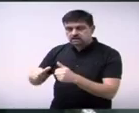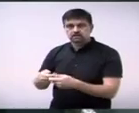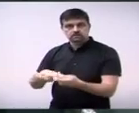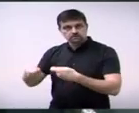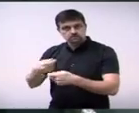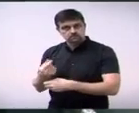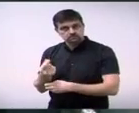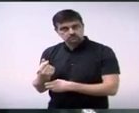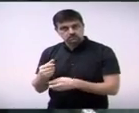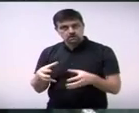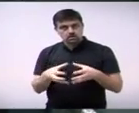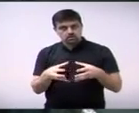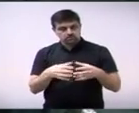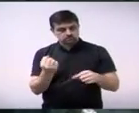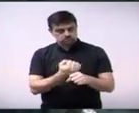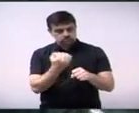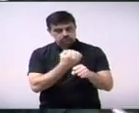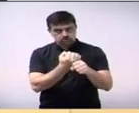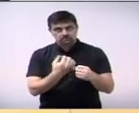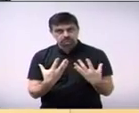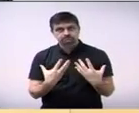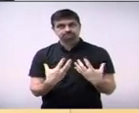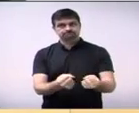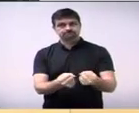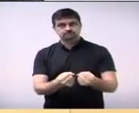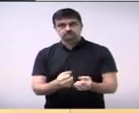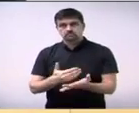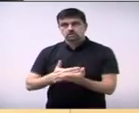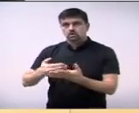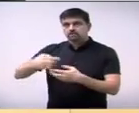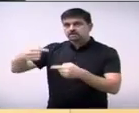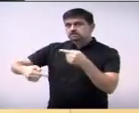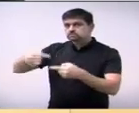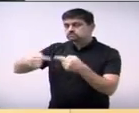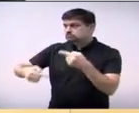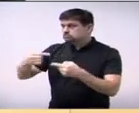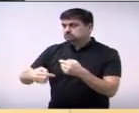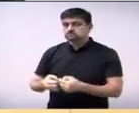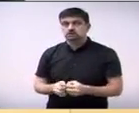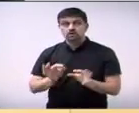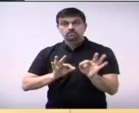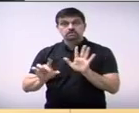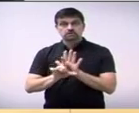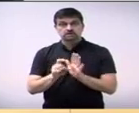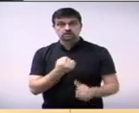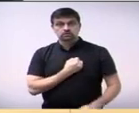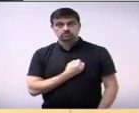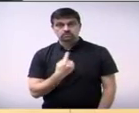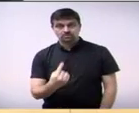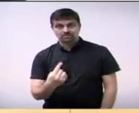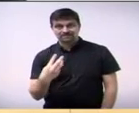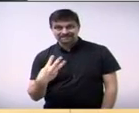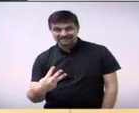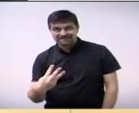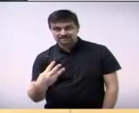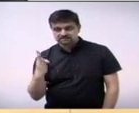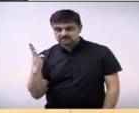69 da Comissão de Obras Favoráveis. Em discussão, projeto de lei nº 13-16 do Executivo.